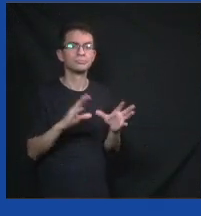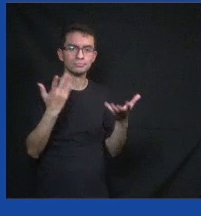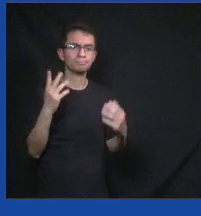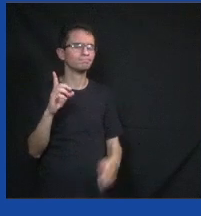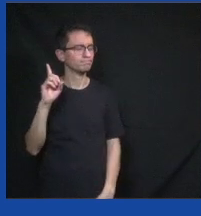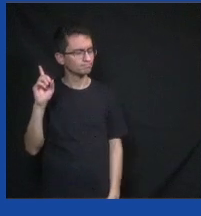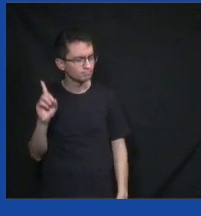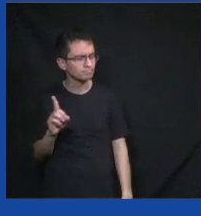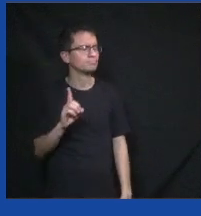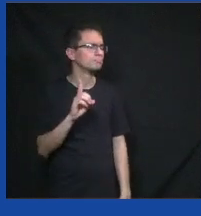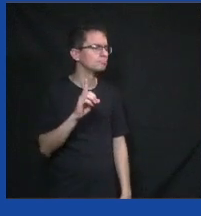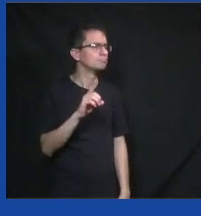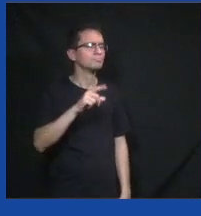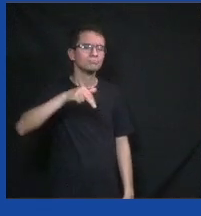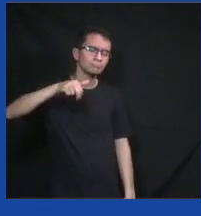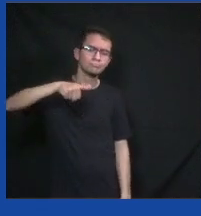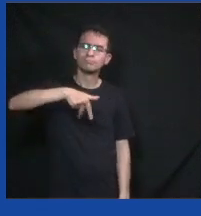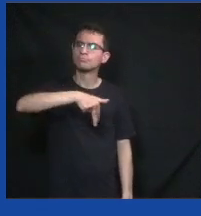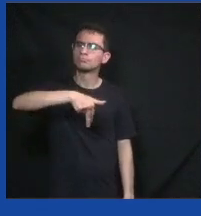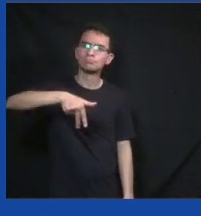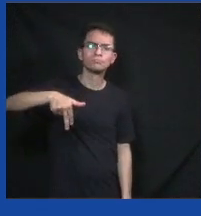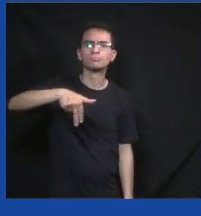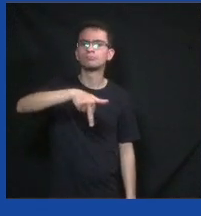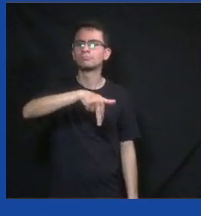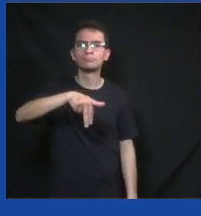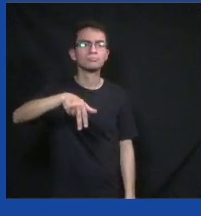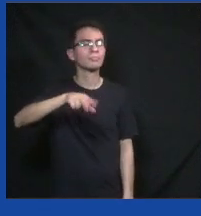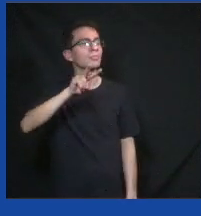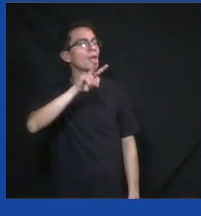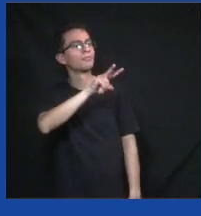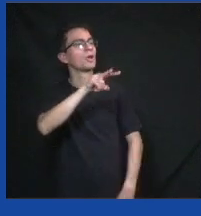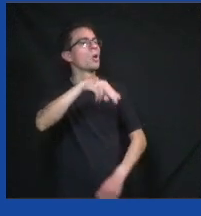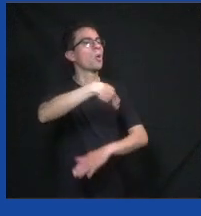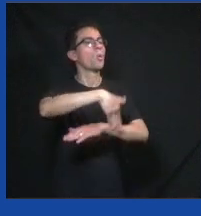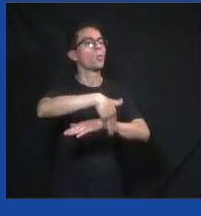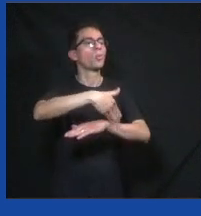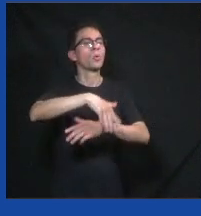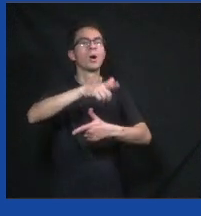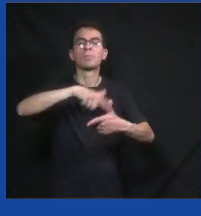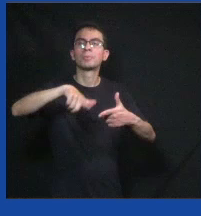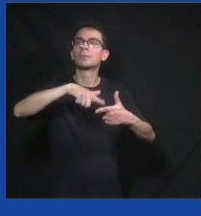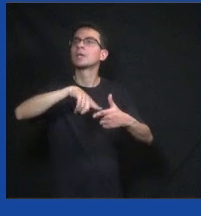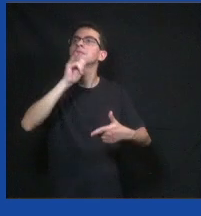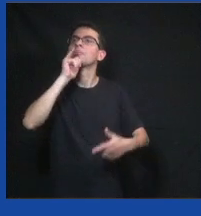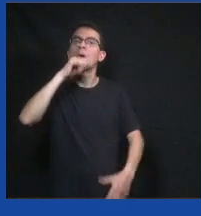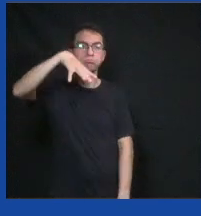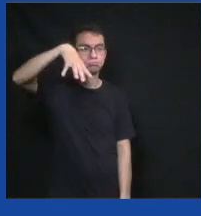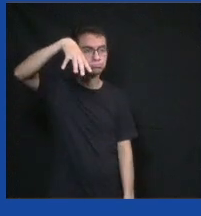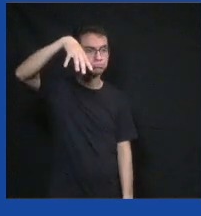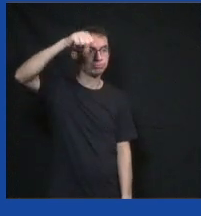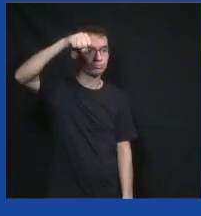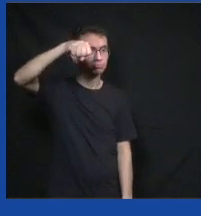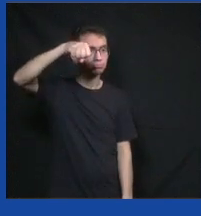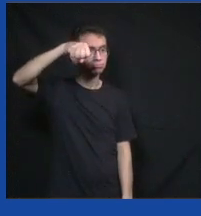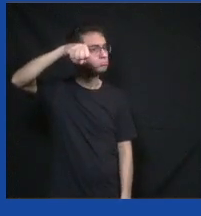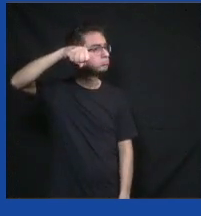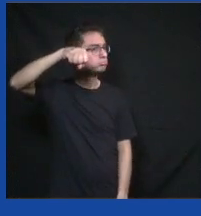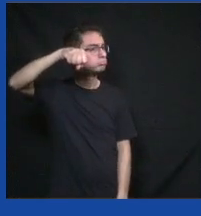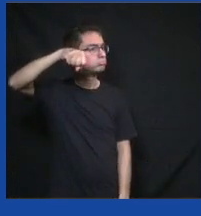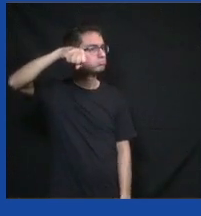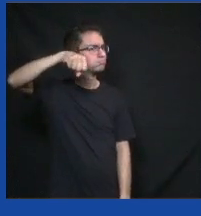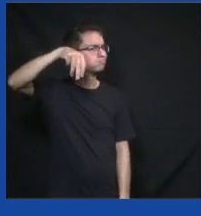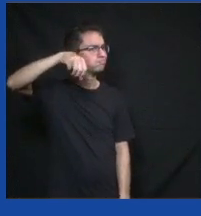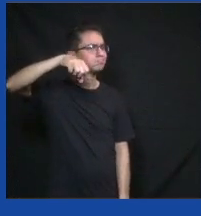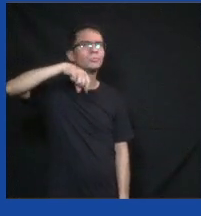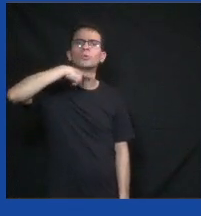andando pela rua e tem muita iluminação queimada, muito poste. Isso é normal, isso acontece em todo canto do mundo. O que Carlos Martins faz?